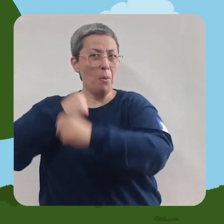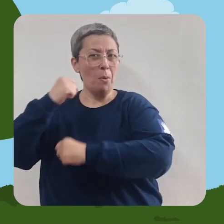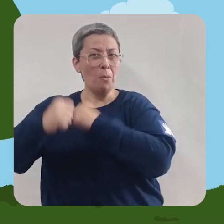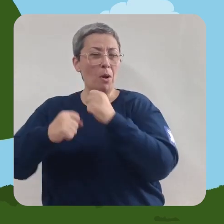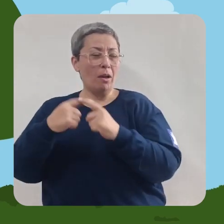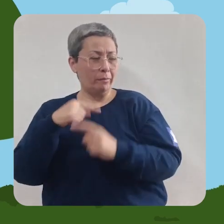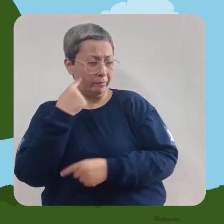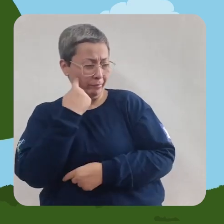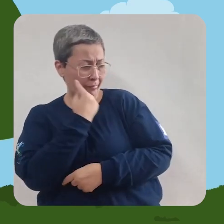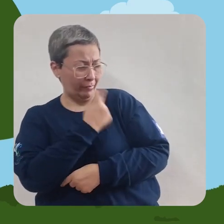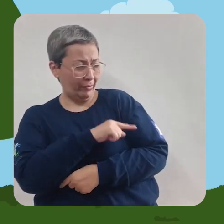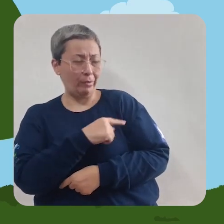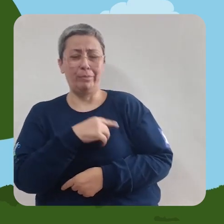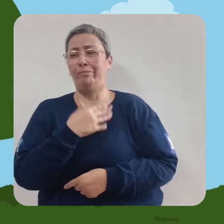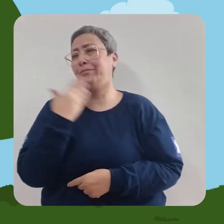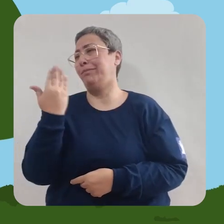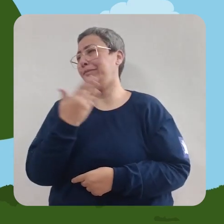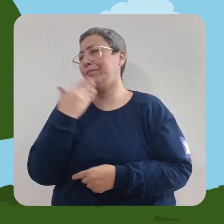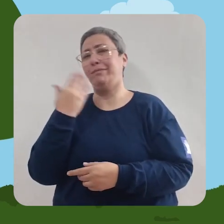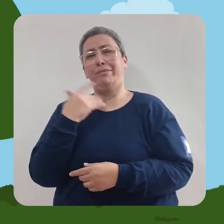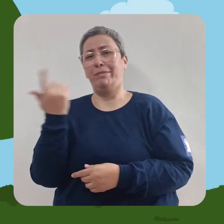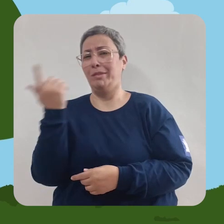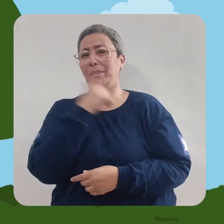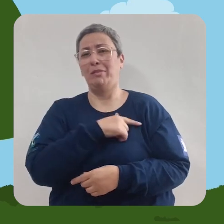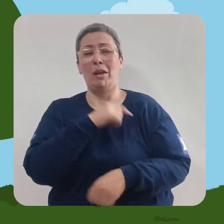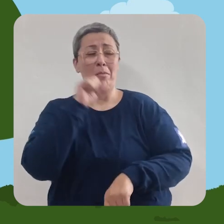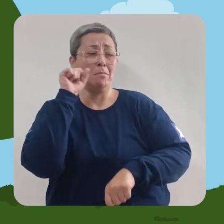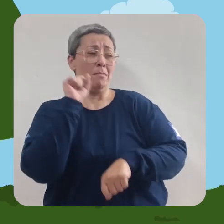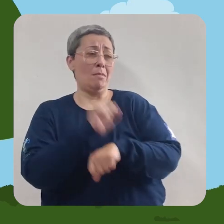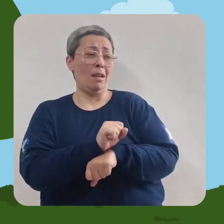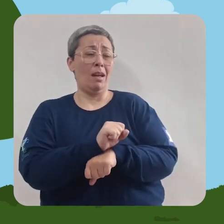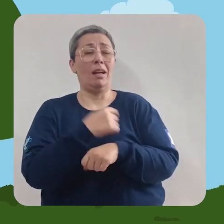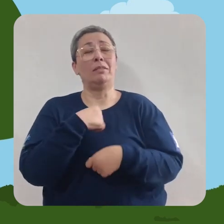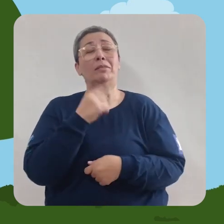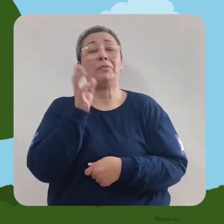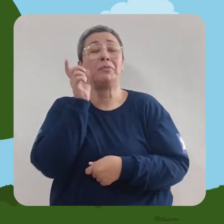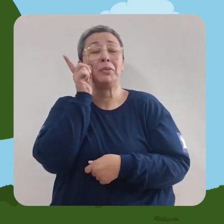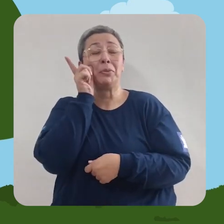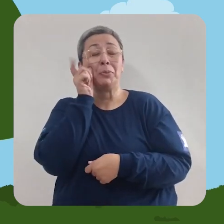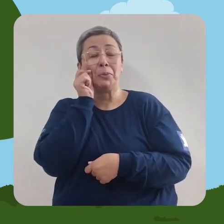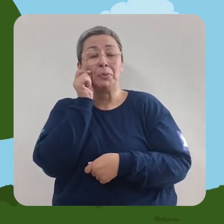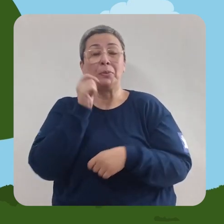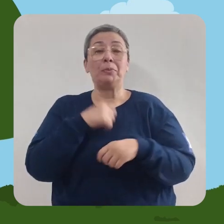e, vendo que ganharia fácil, parou e resolveu cochilar.